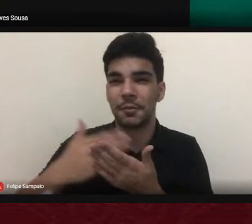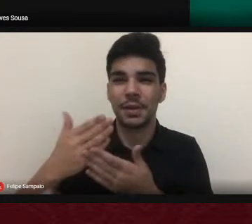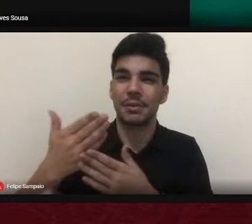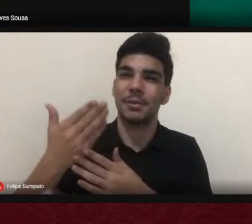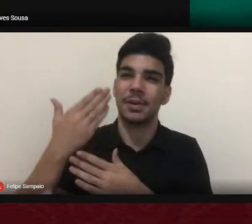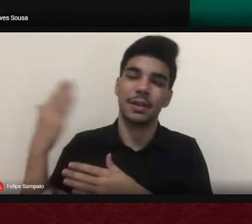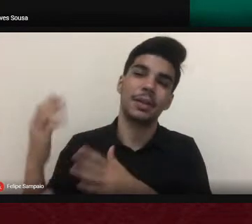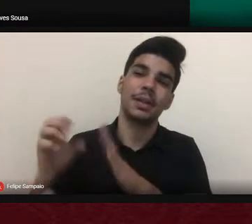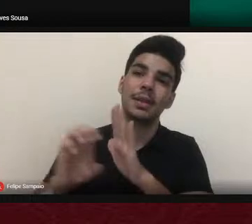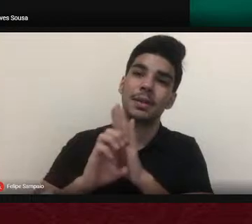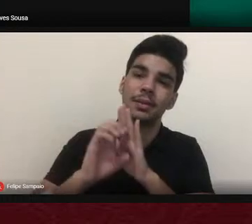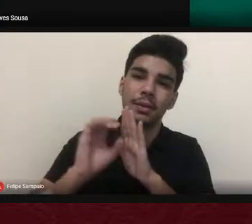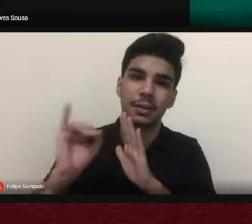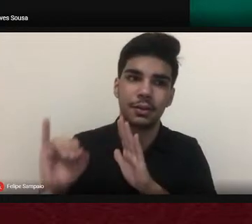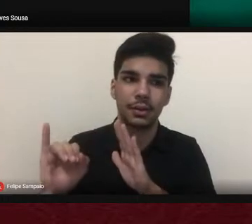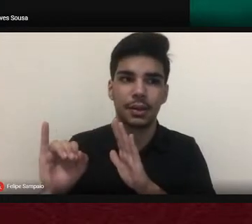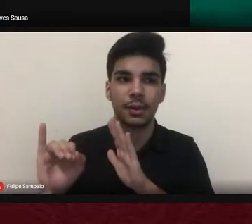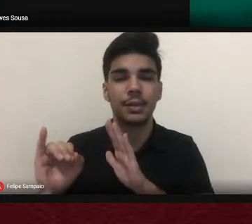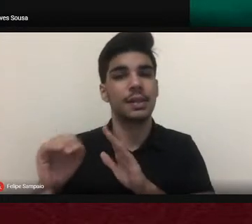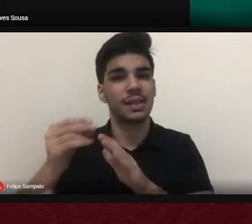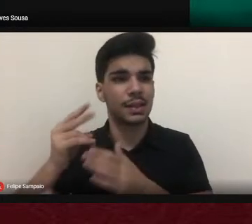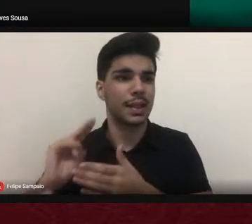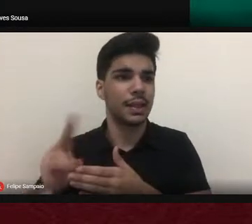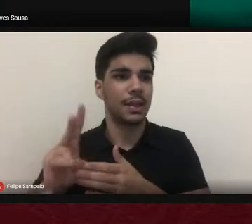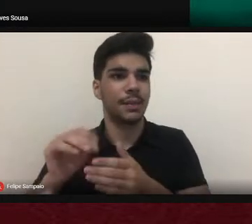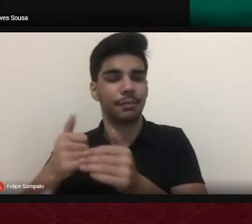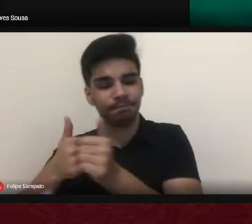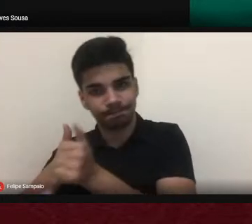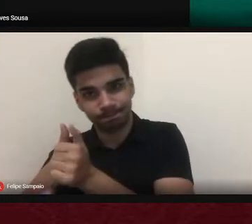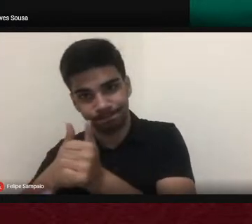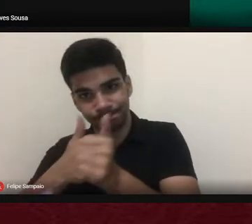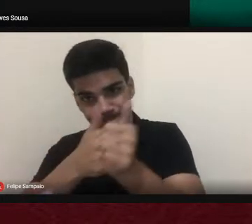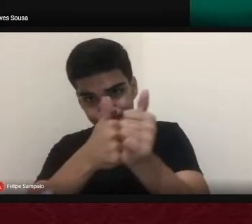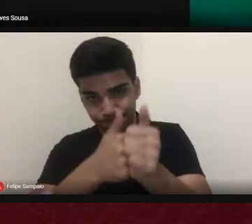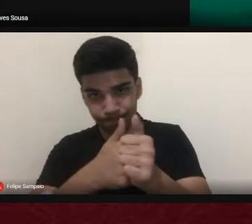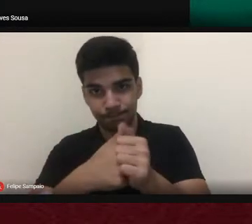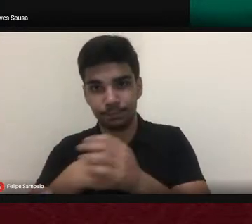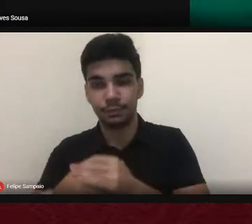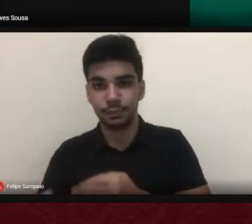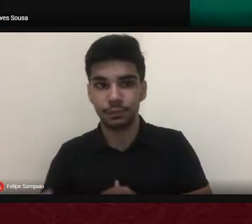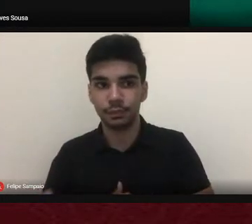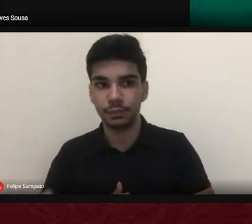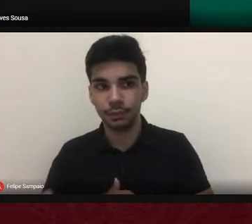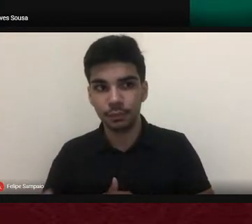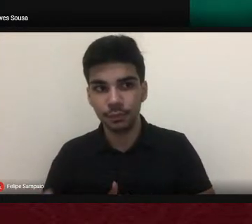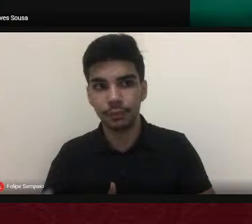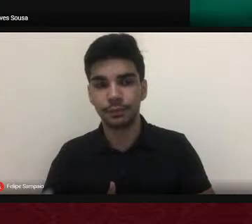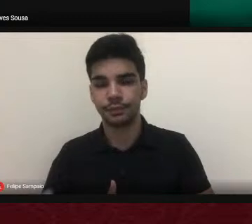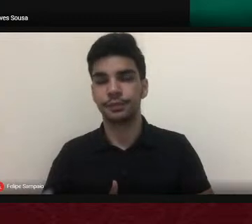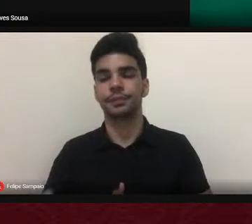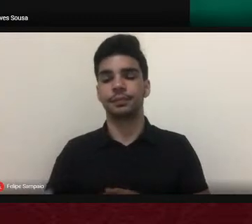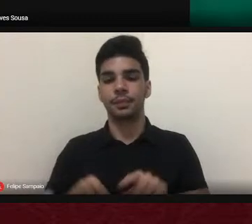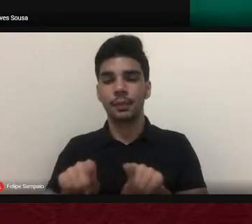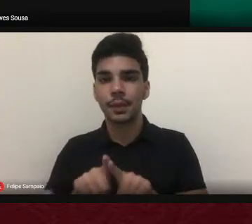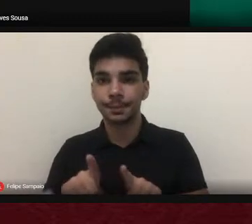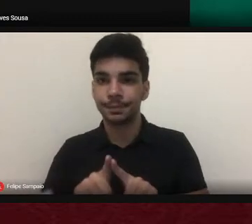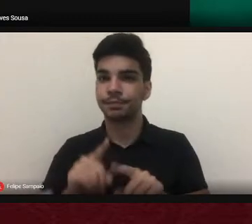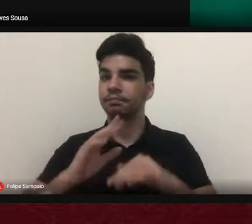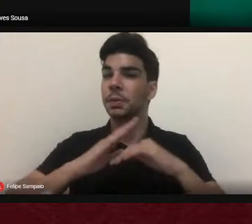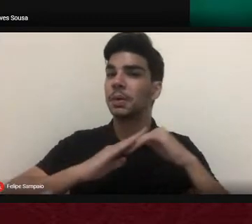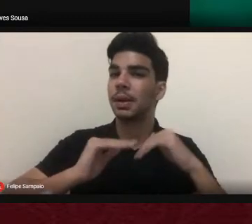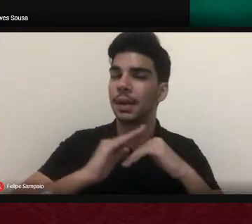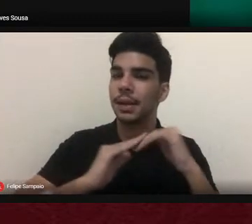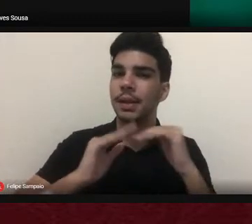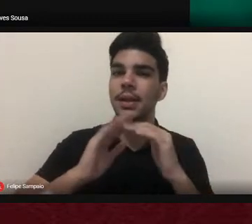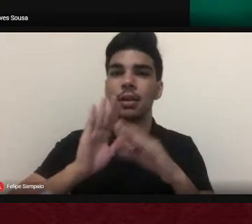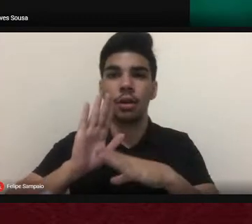nos apoiando e nos atendendo com zelo amparo e que é de parabéns por